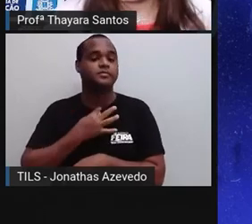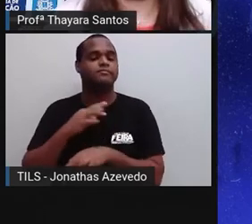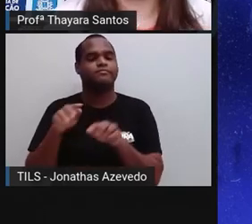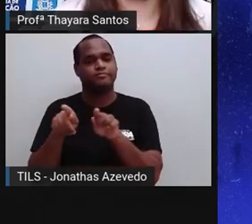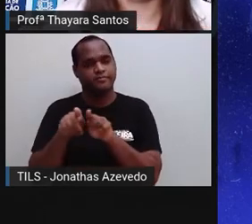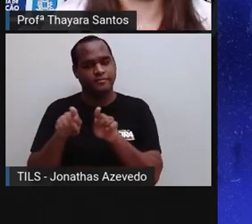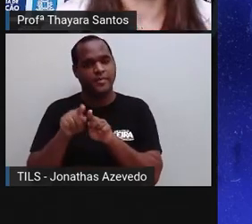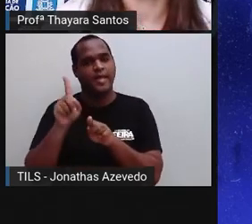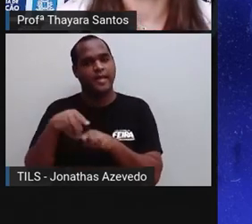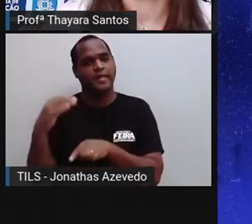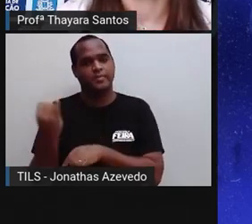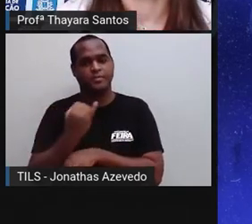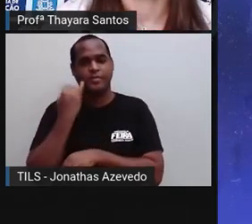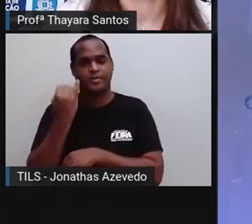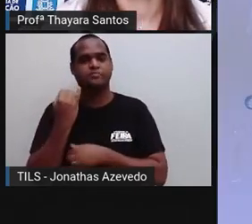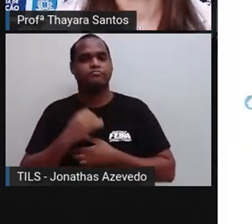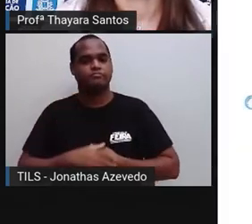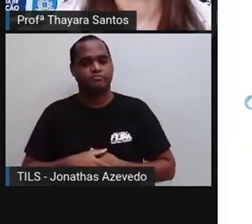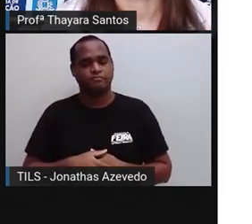ela é muito importante.